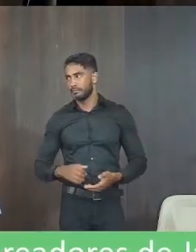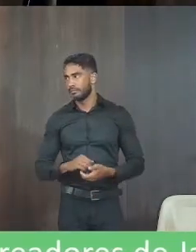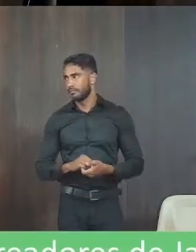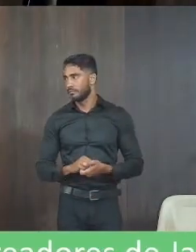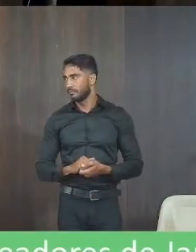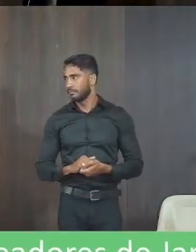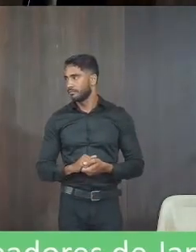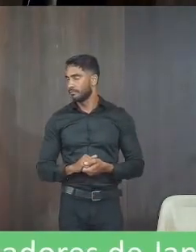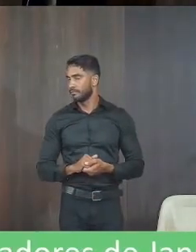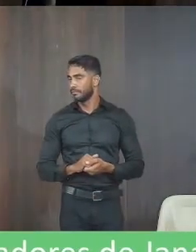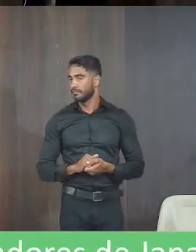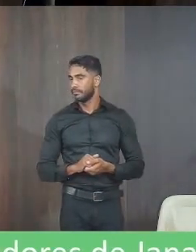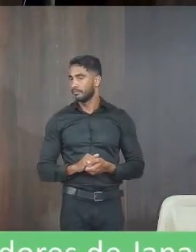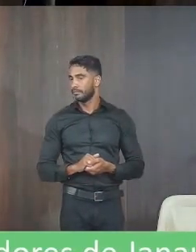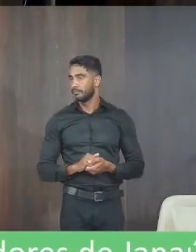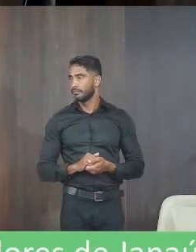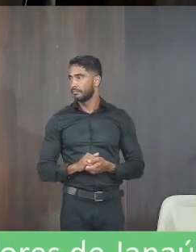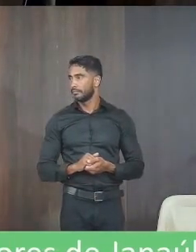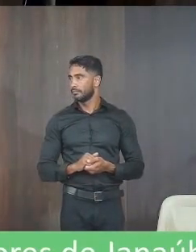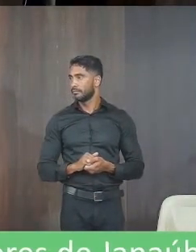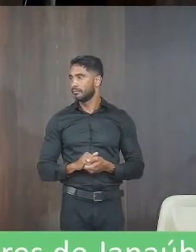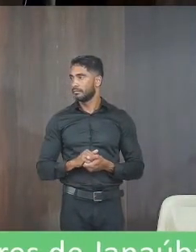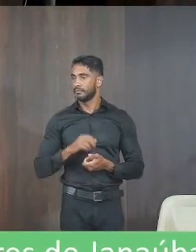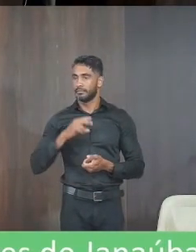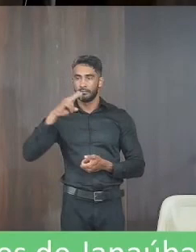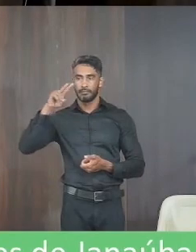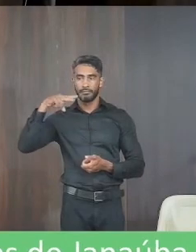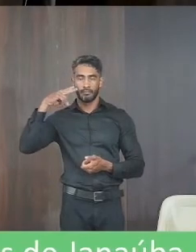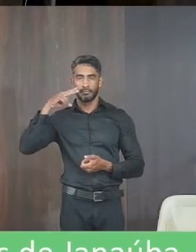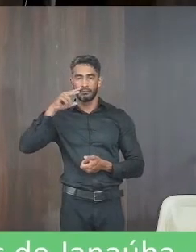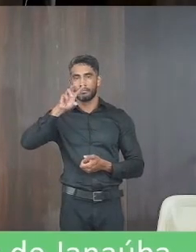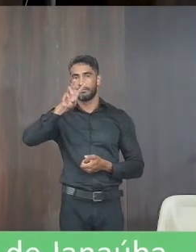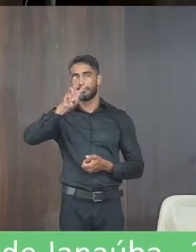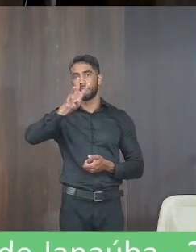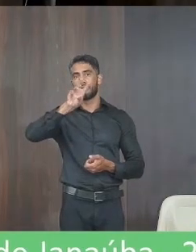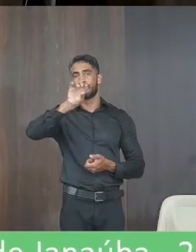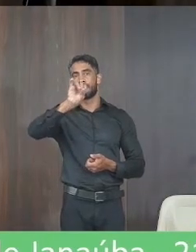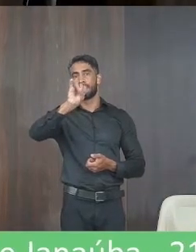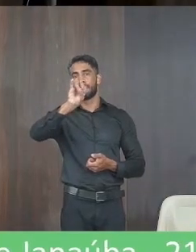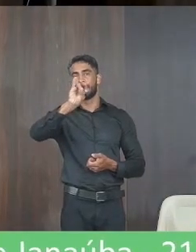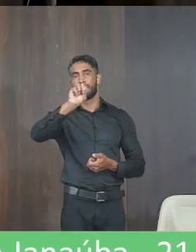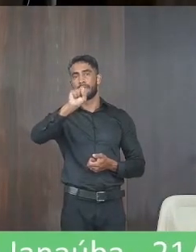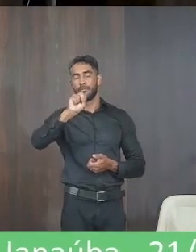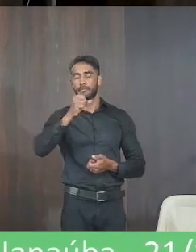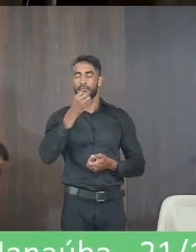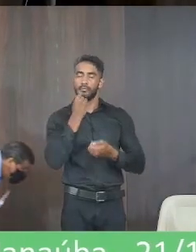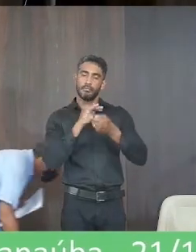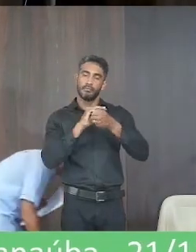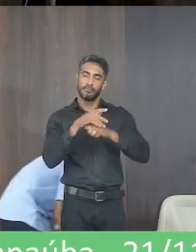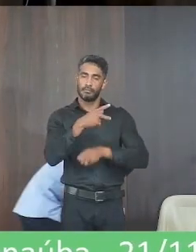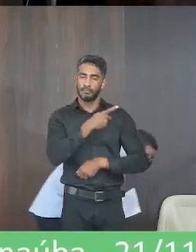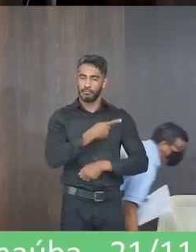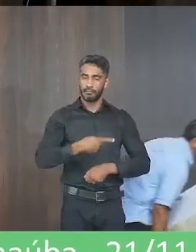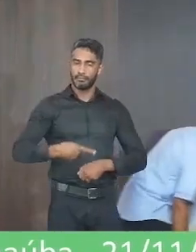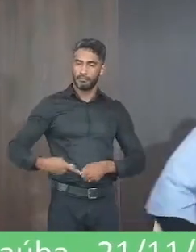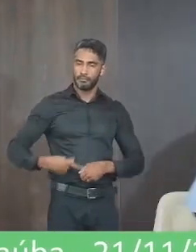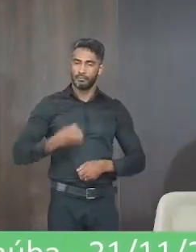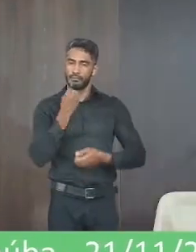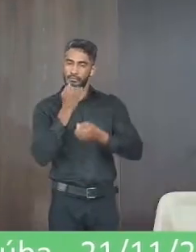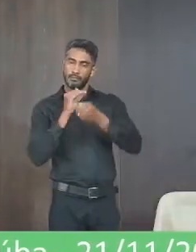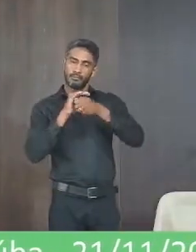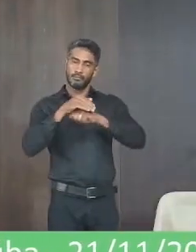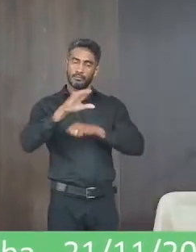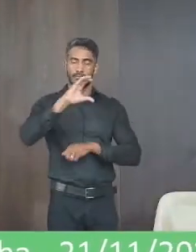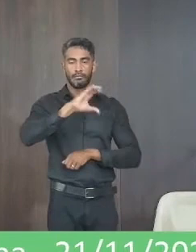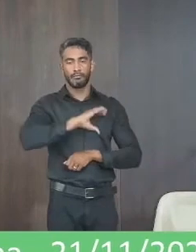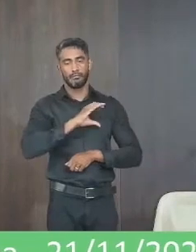presidente vereador Willis Carlos boa noite senhor presidente boa noite novos colegas